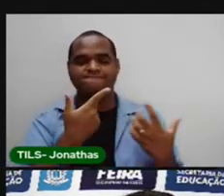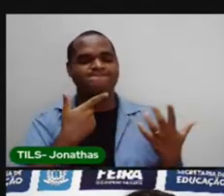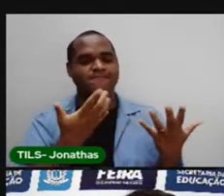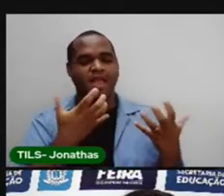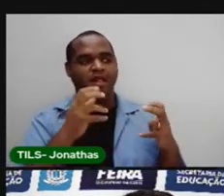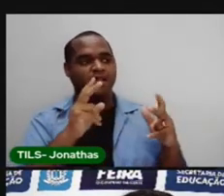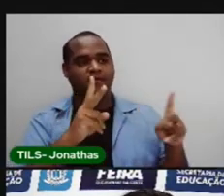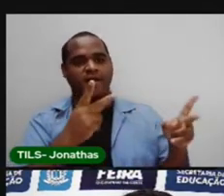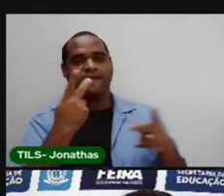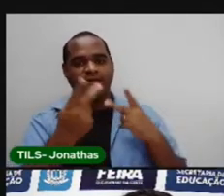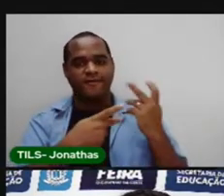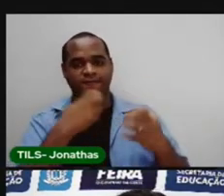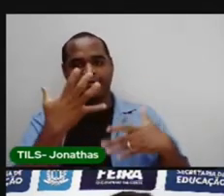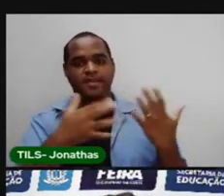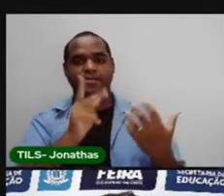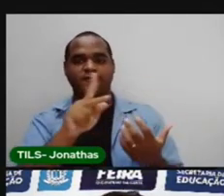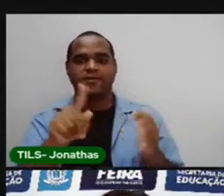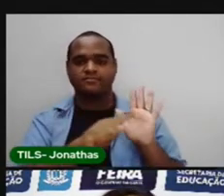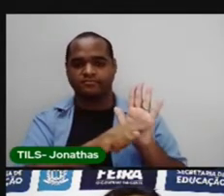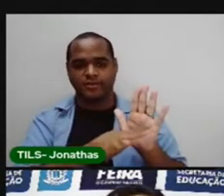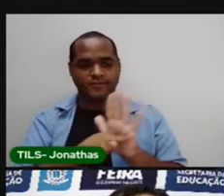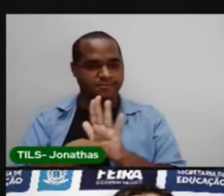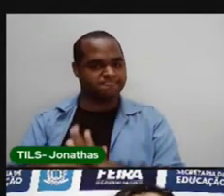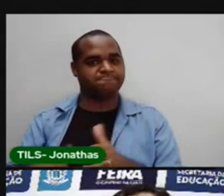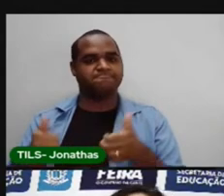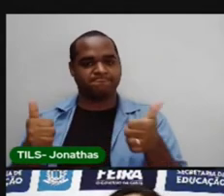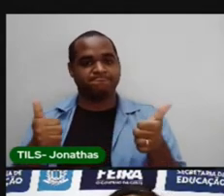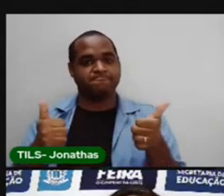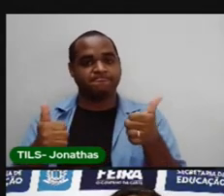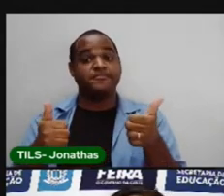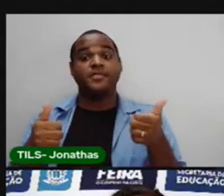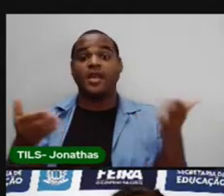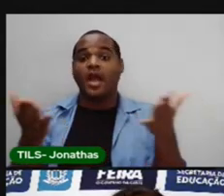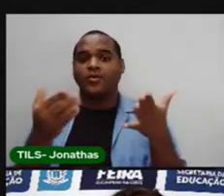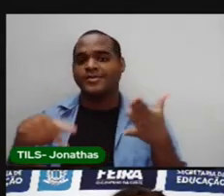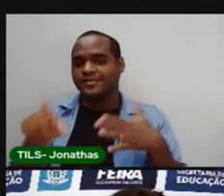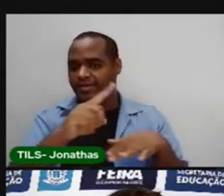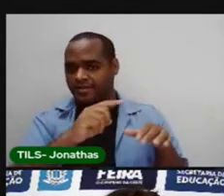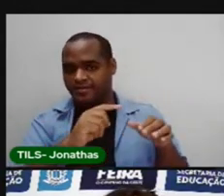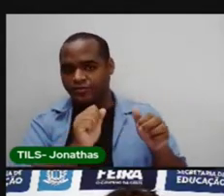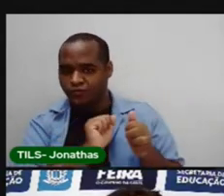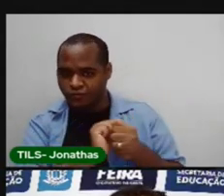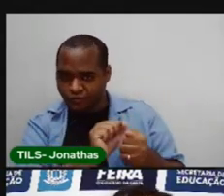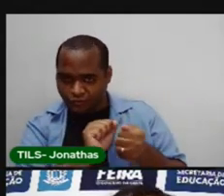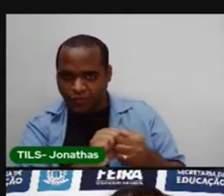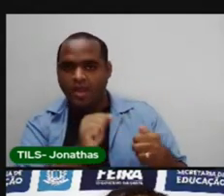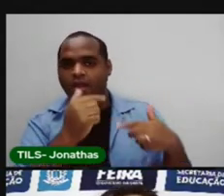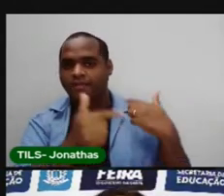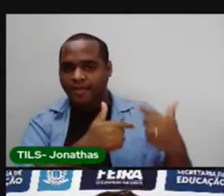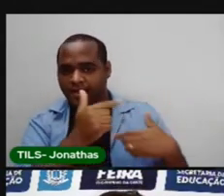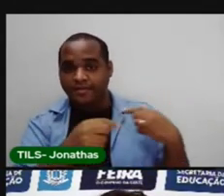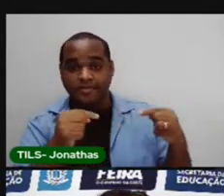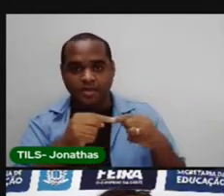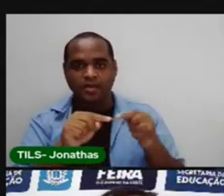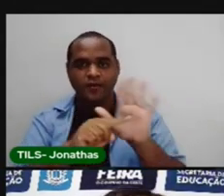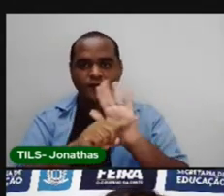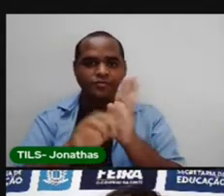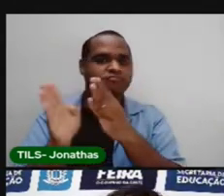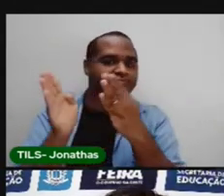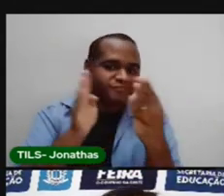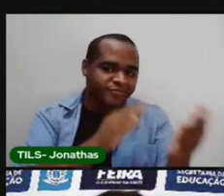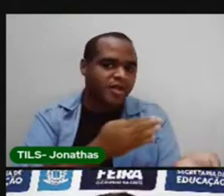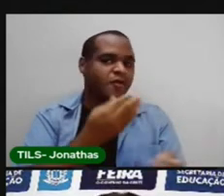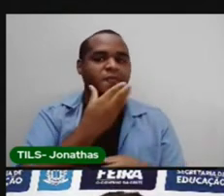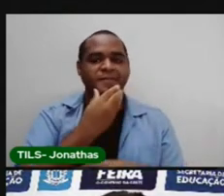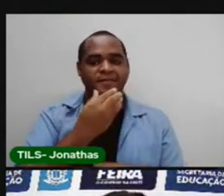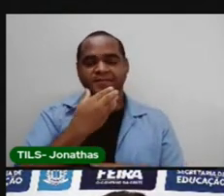mais sobre o Lucas da Feira, a vai ajudar você também. Certo? A sua atividade complementar é assistir um vídeo que fala um